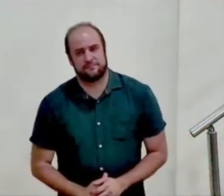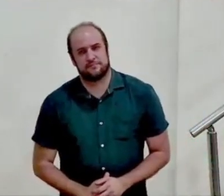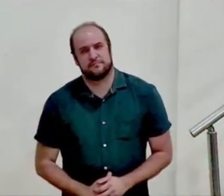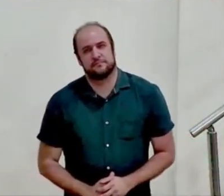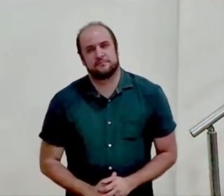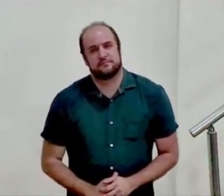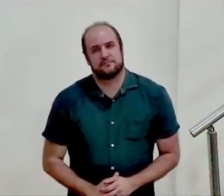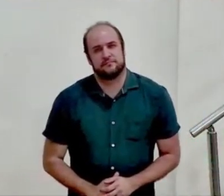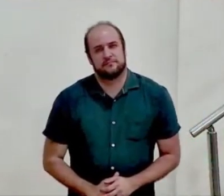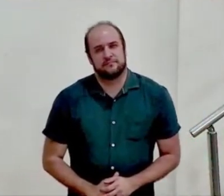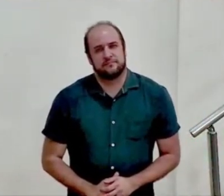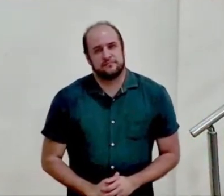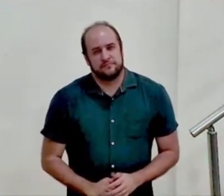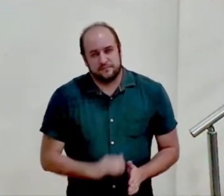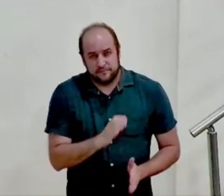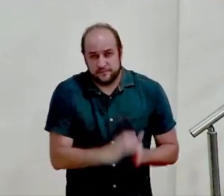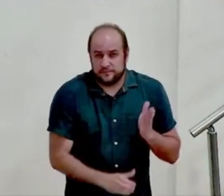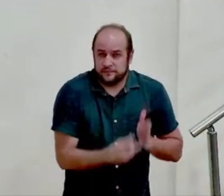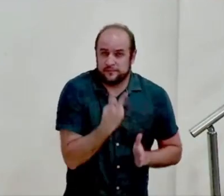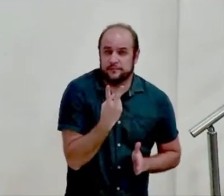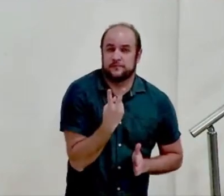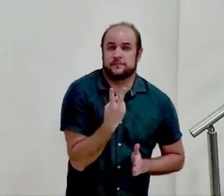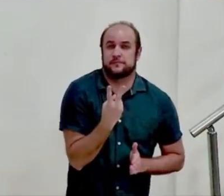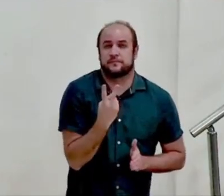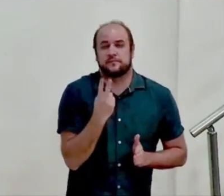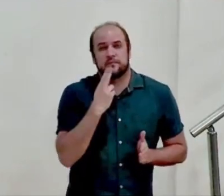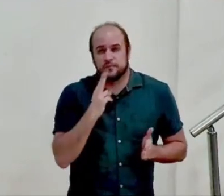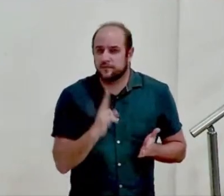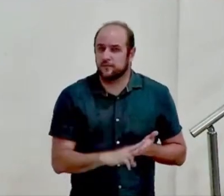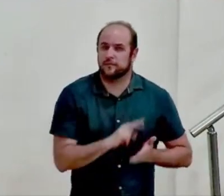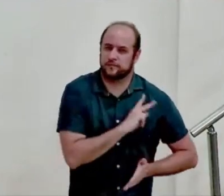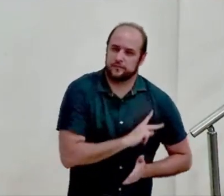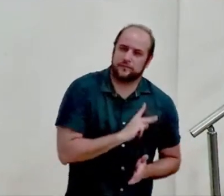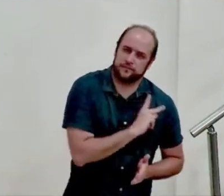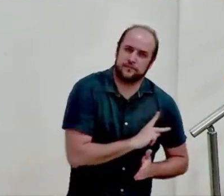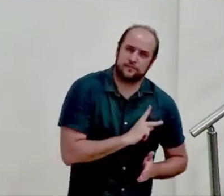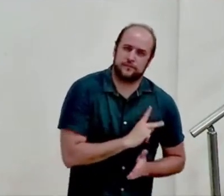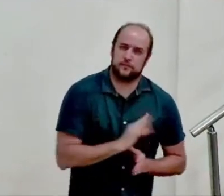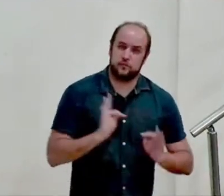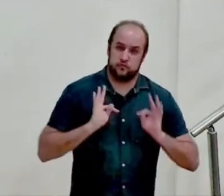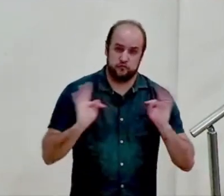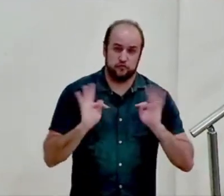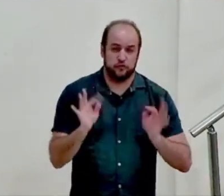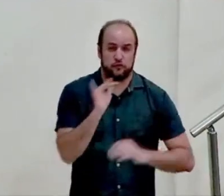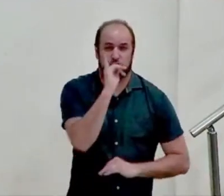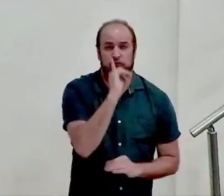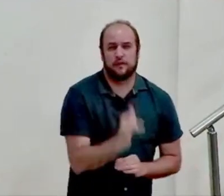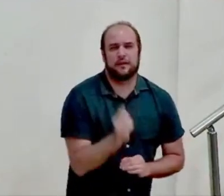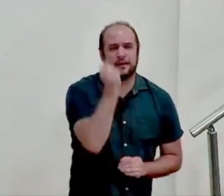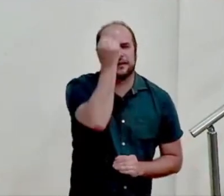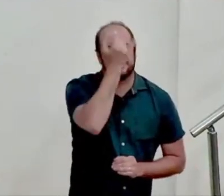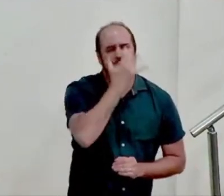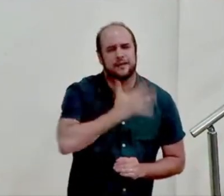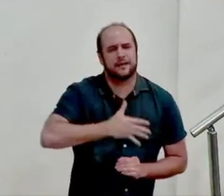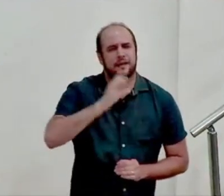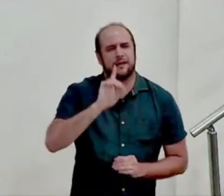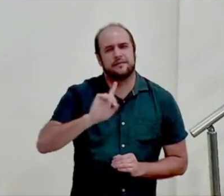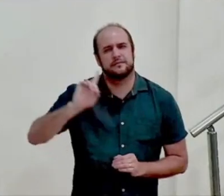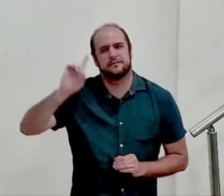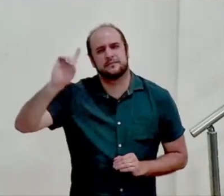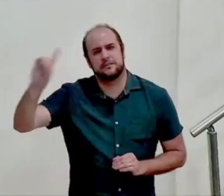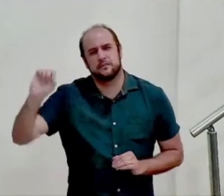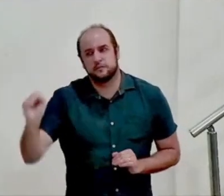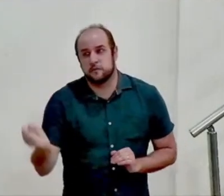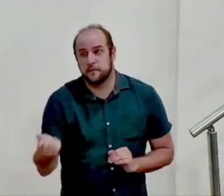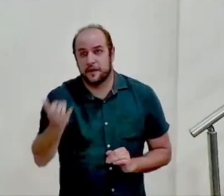no segundo capítulo da carta do apóstolo Paulo a Tito ele diz que a graça de Deus apareceu salvadora